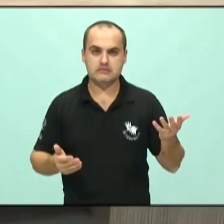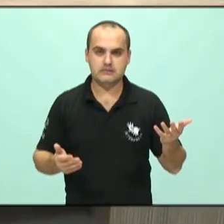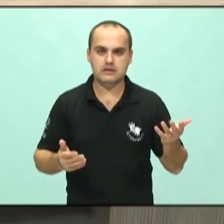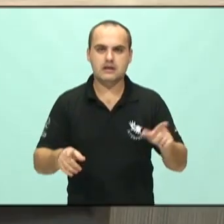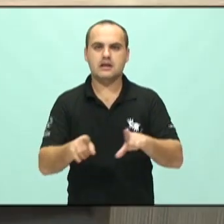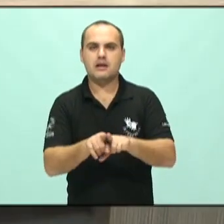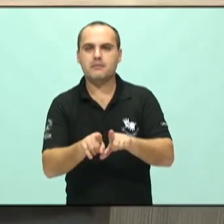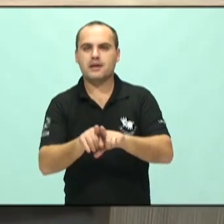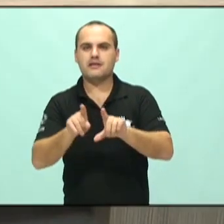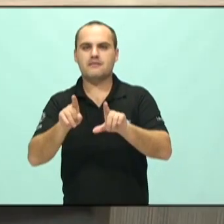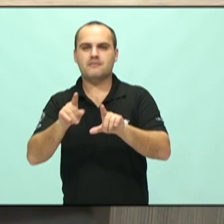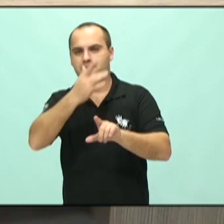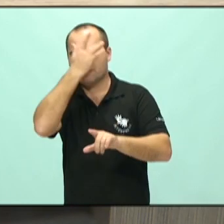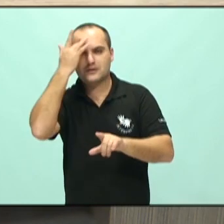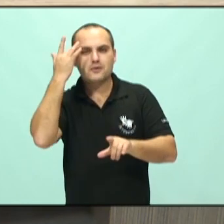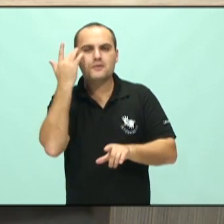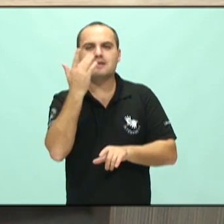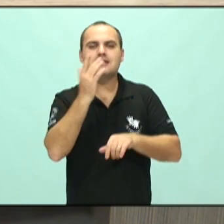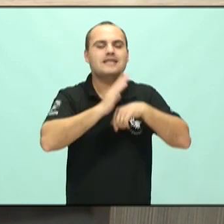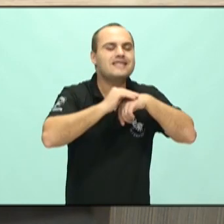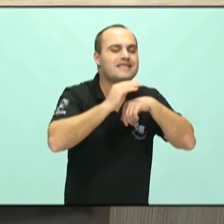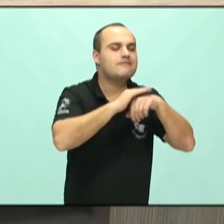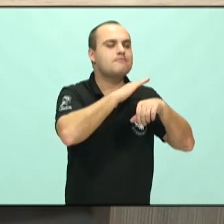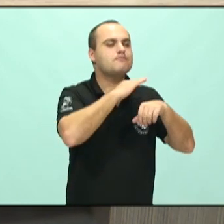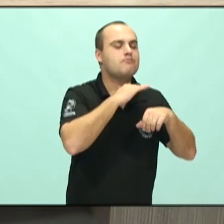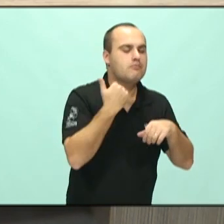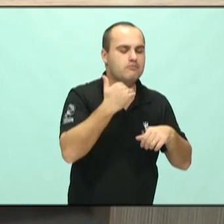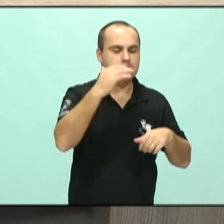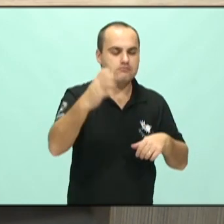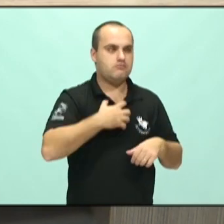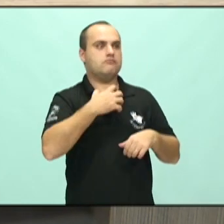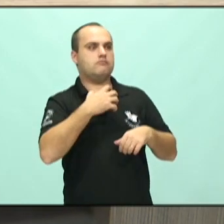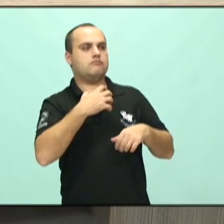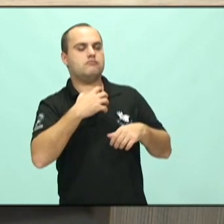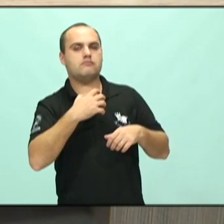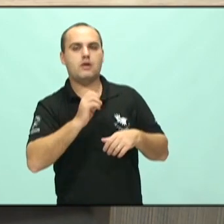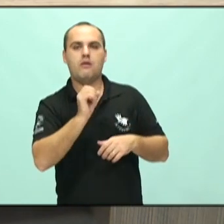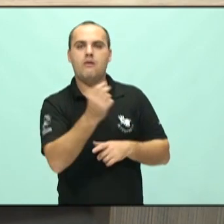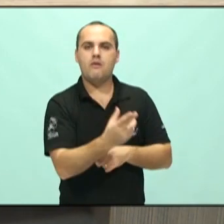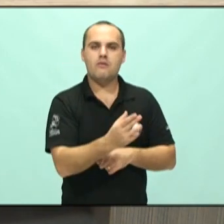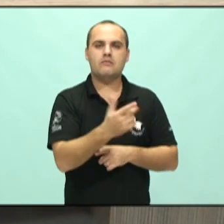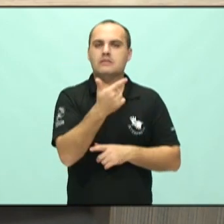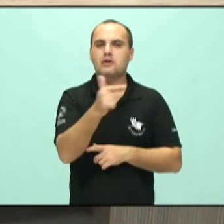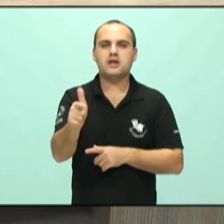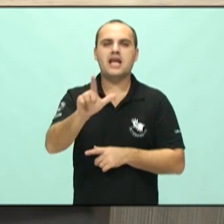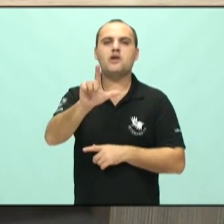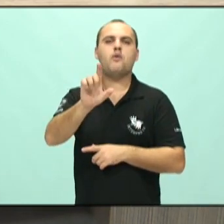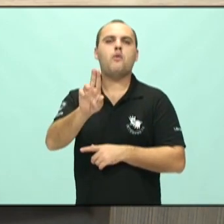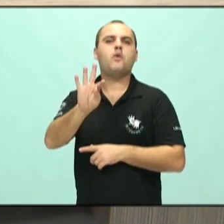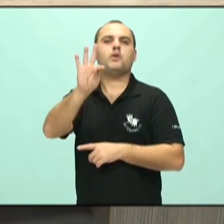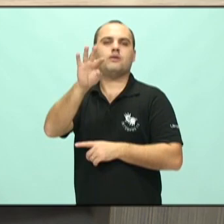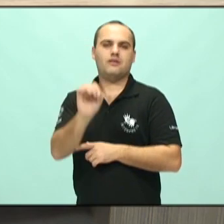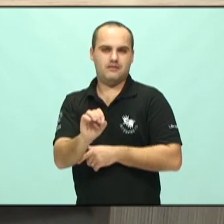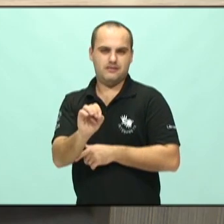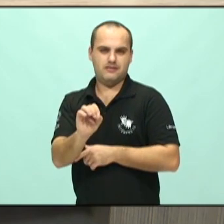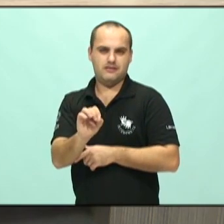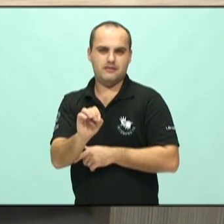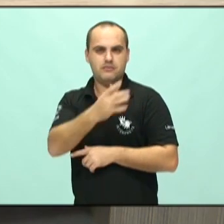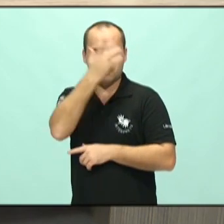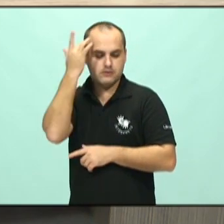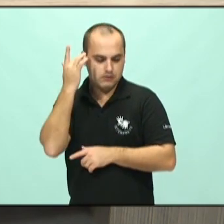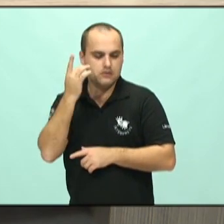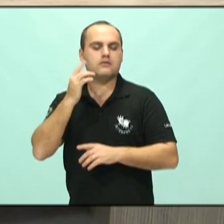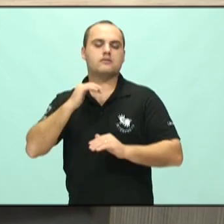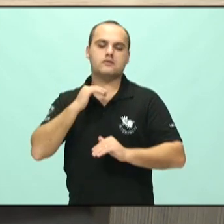resolvidos são uma causa muito grande de depressão crônica. Aquela depressão que o paciente está tratando há